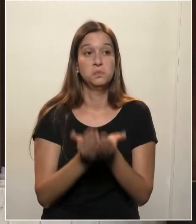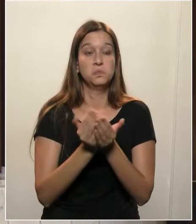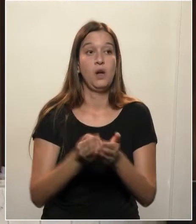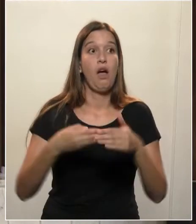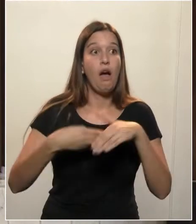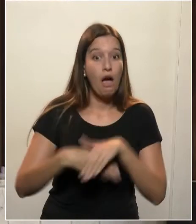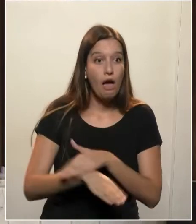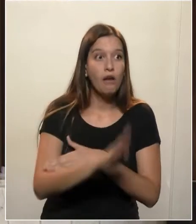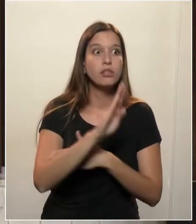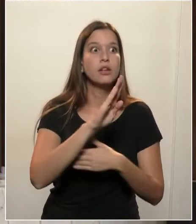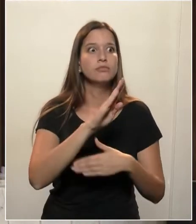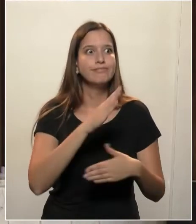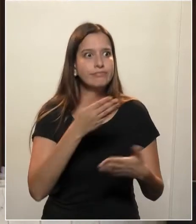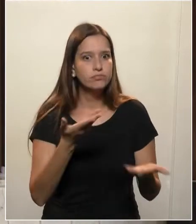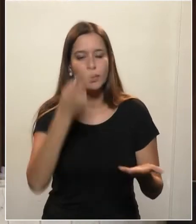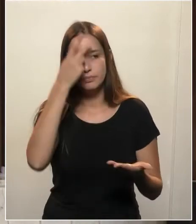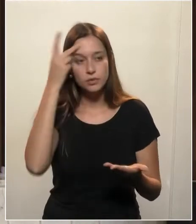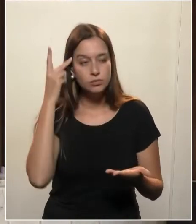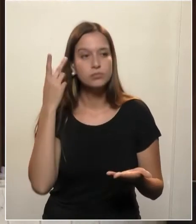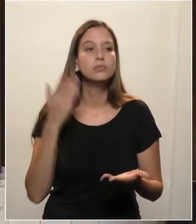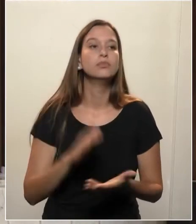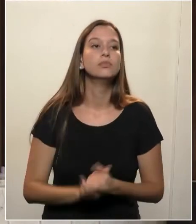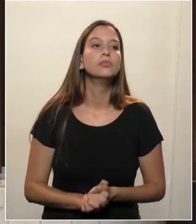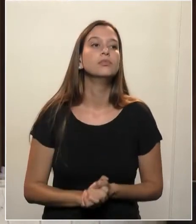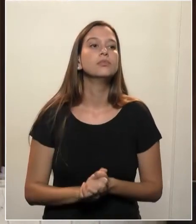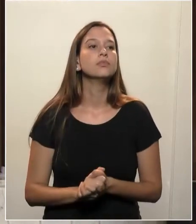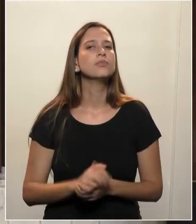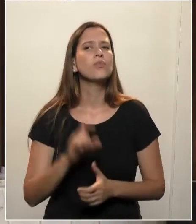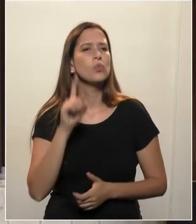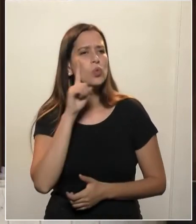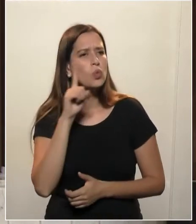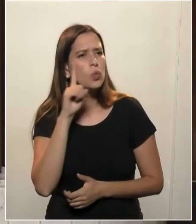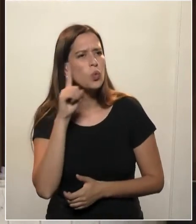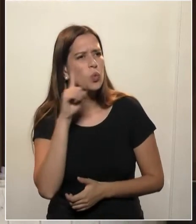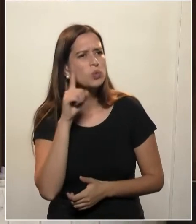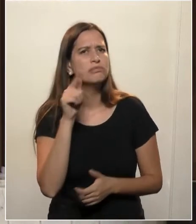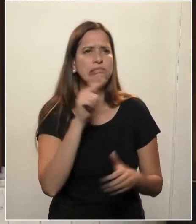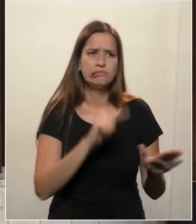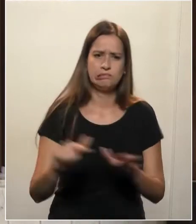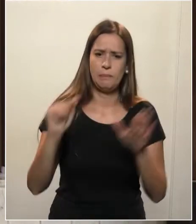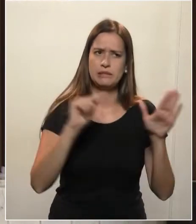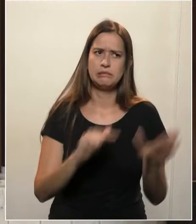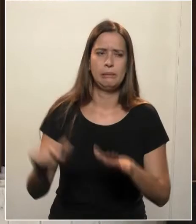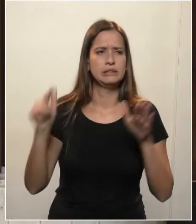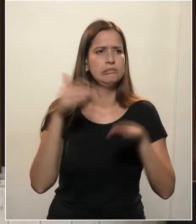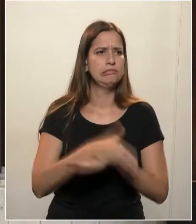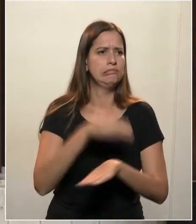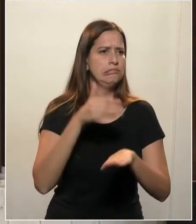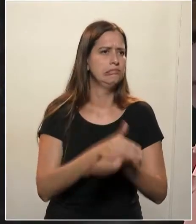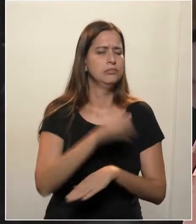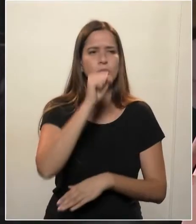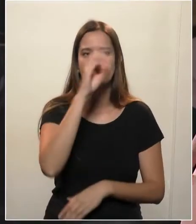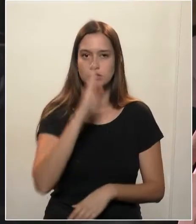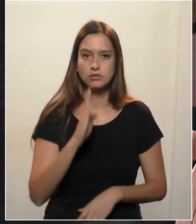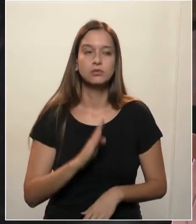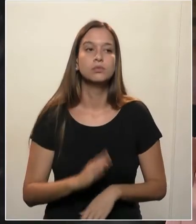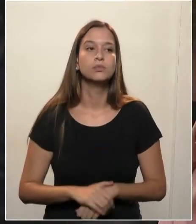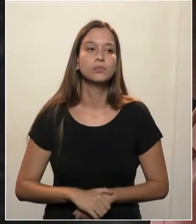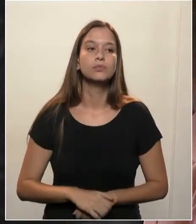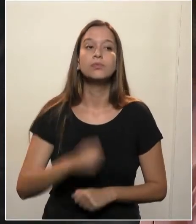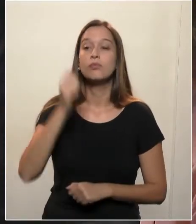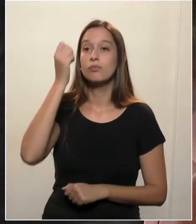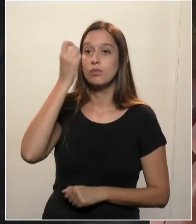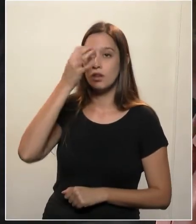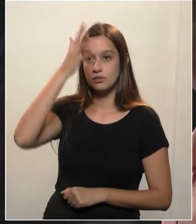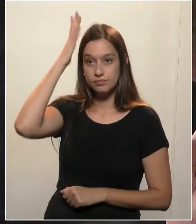se não todo dia, mas toda semana aí no nosso país. Deputado Tadeu, tem uma parte. Eu só tenho uma...